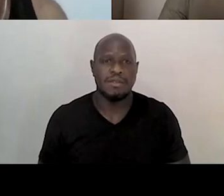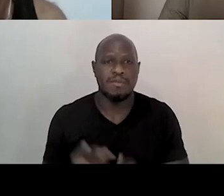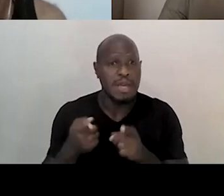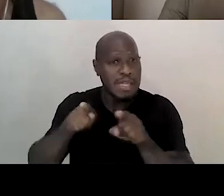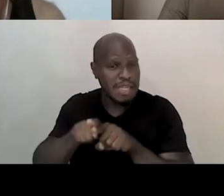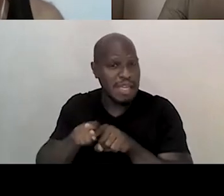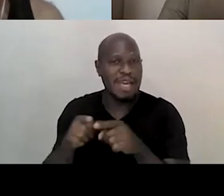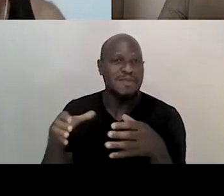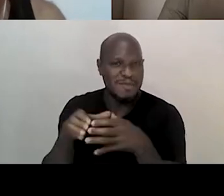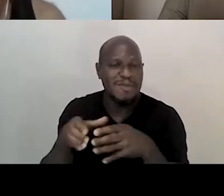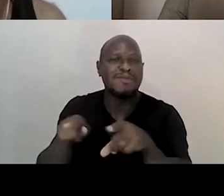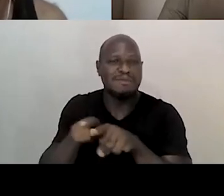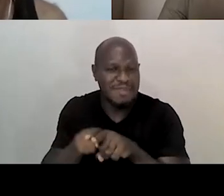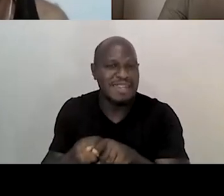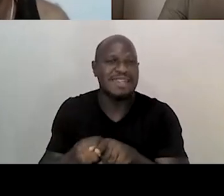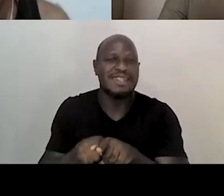grupo, inclusive,